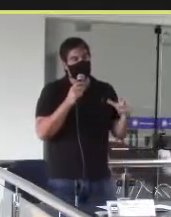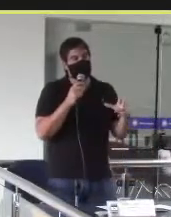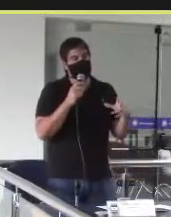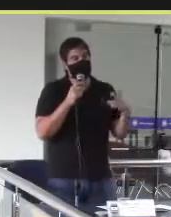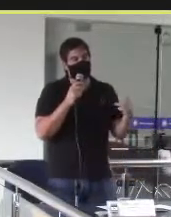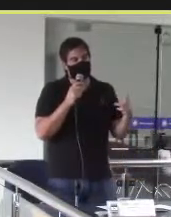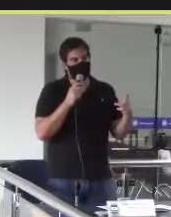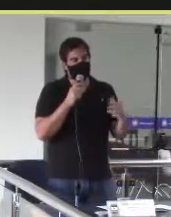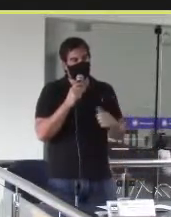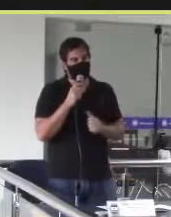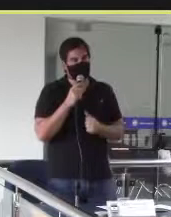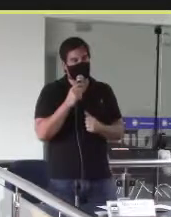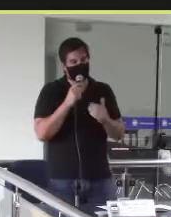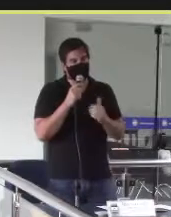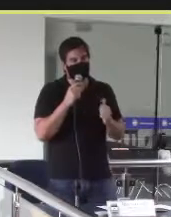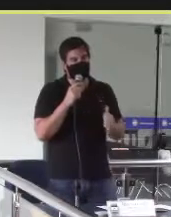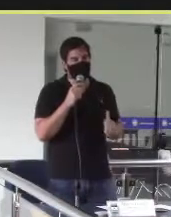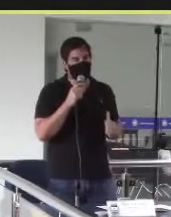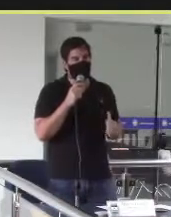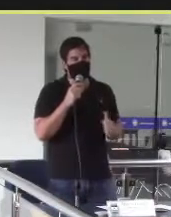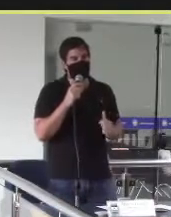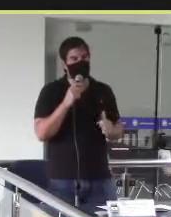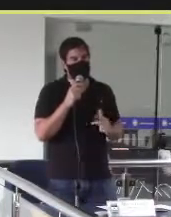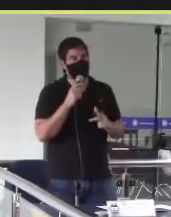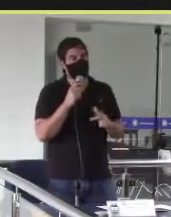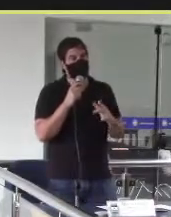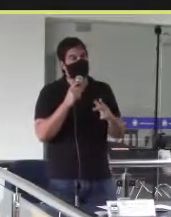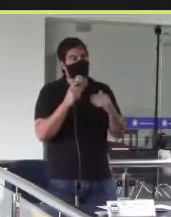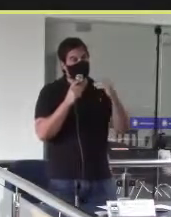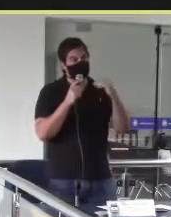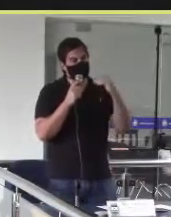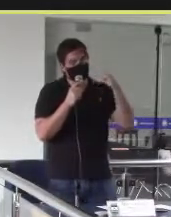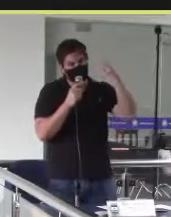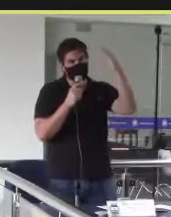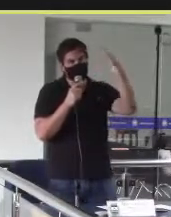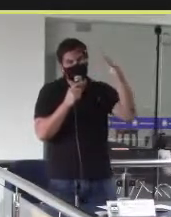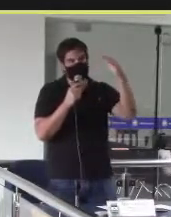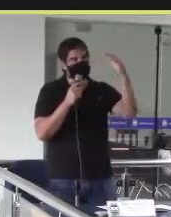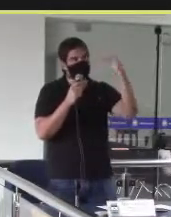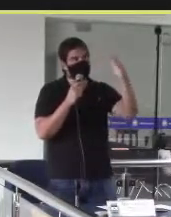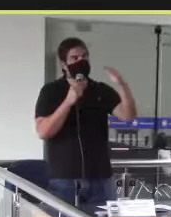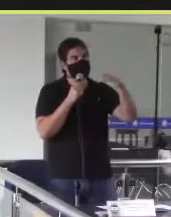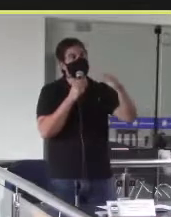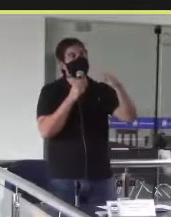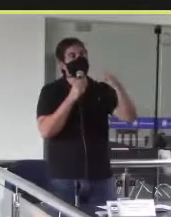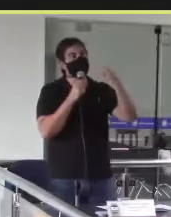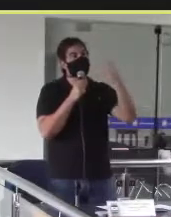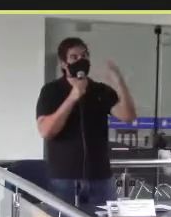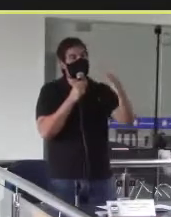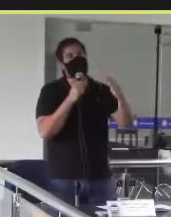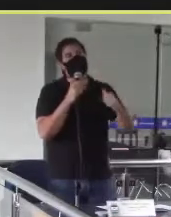Então, foi desenvolvido, até pelo pessoal da Engenharia da Prefeitura, um projeto para, ao longo de 10 anos, 15 anos, a gente